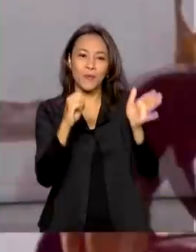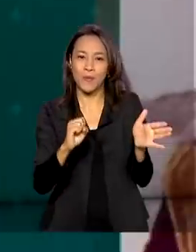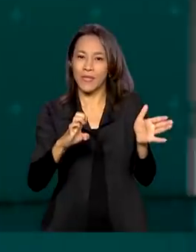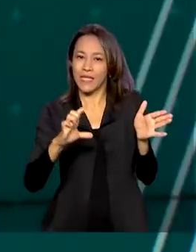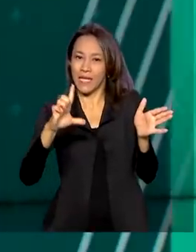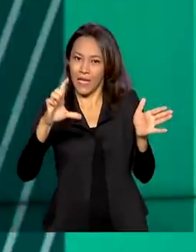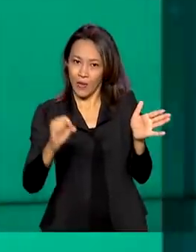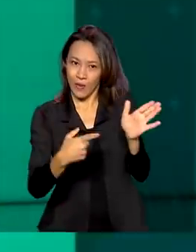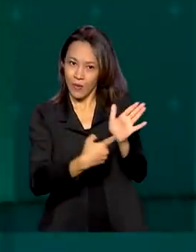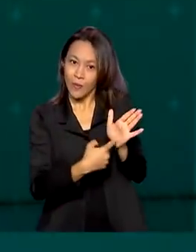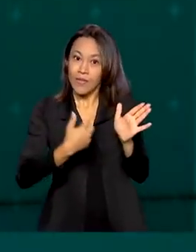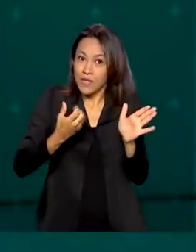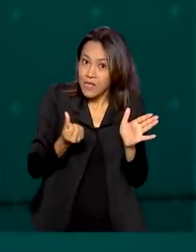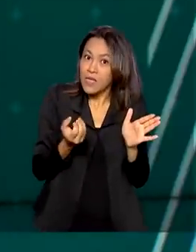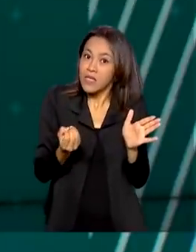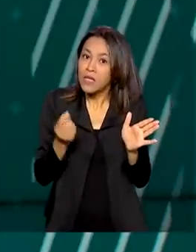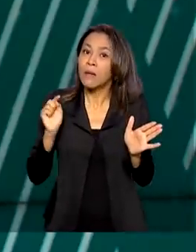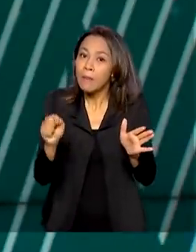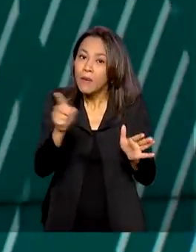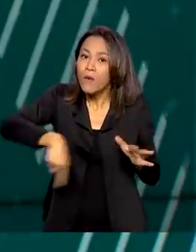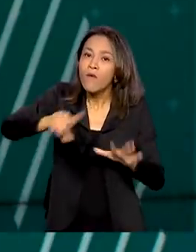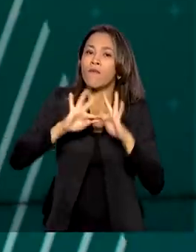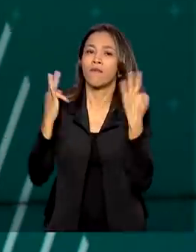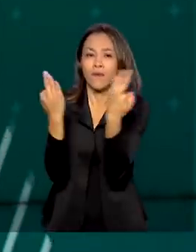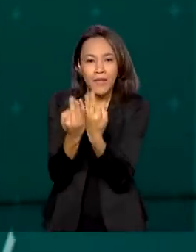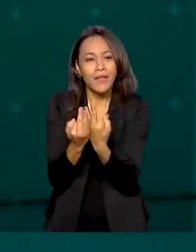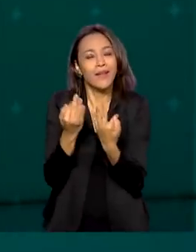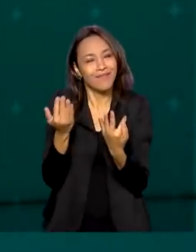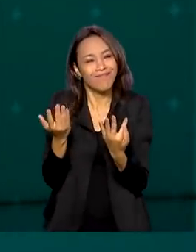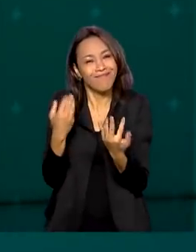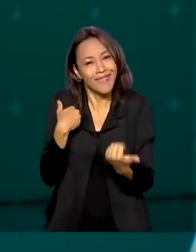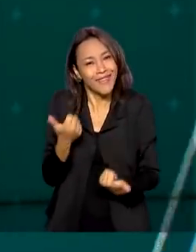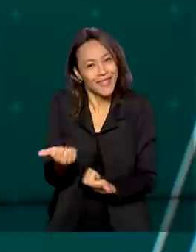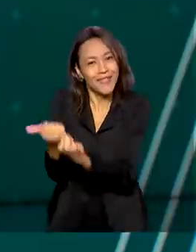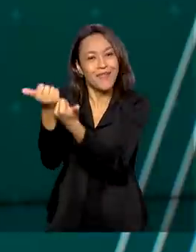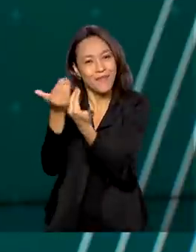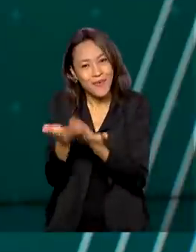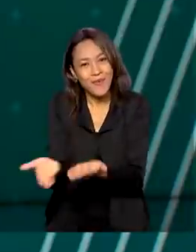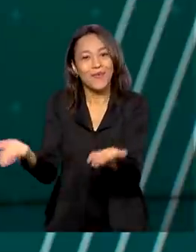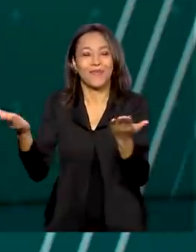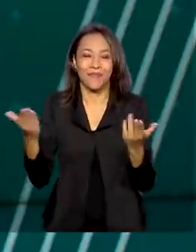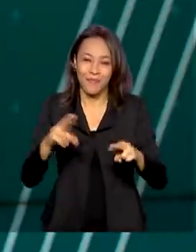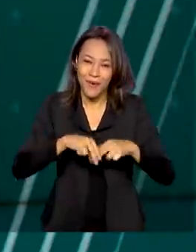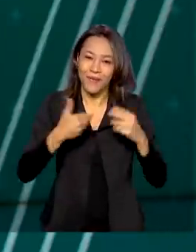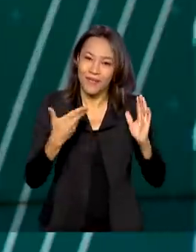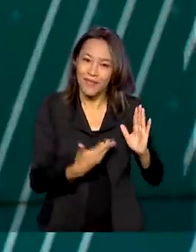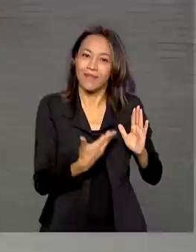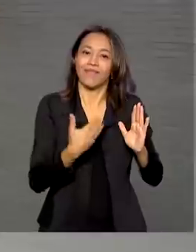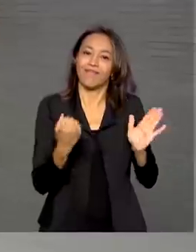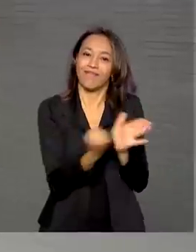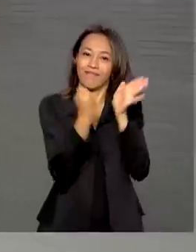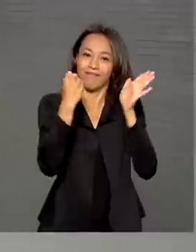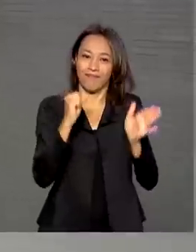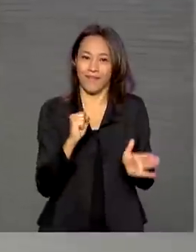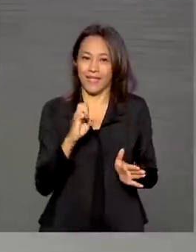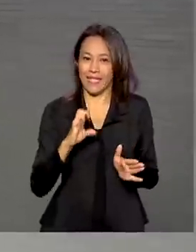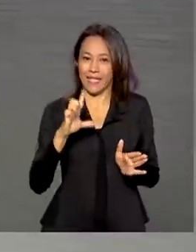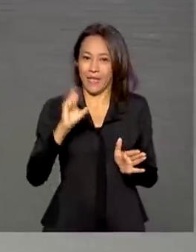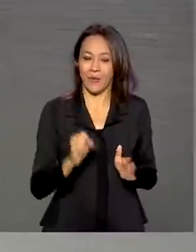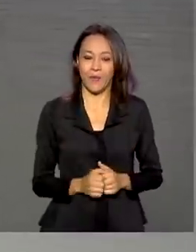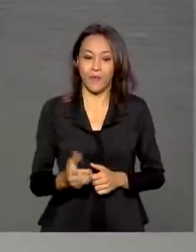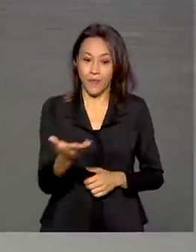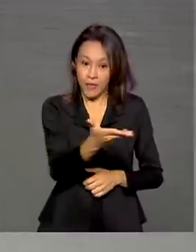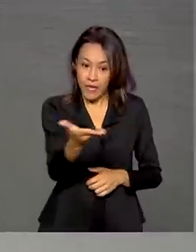60 mil famílias da agricultura familiar estão sendo beneficiadas pela iniciativa. O selo